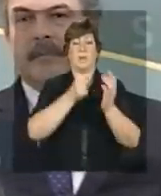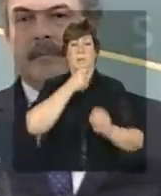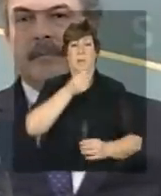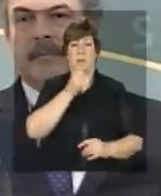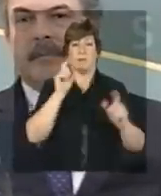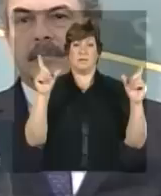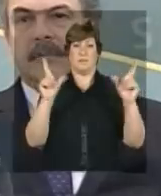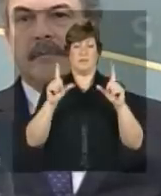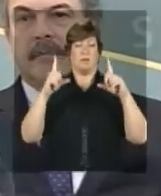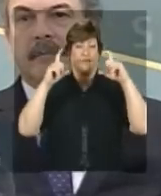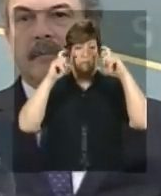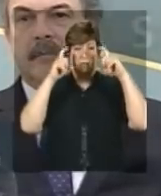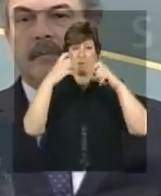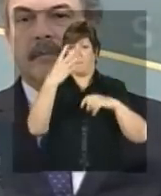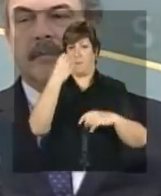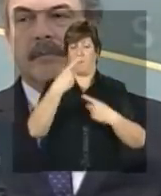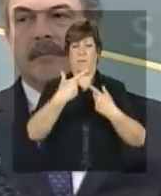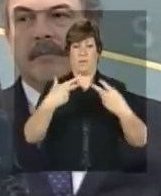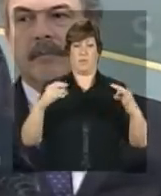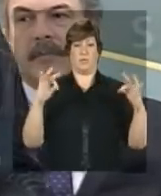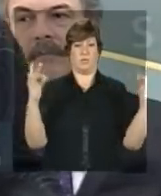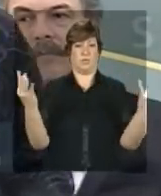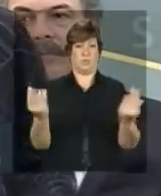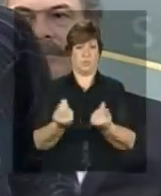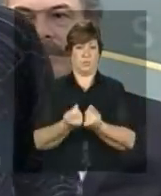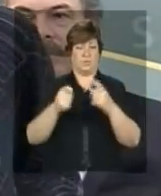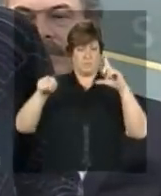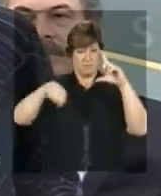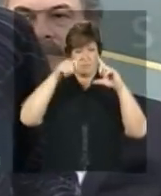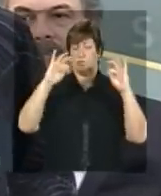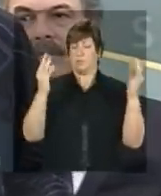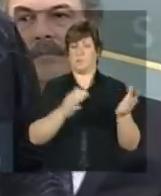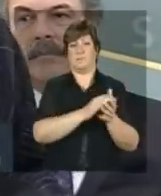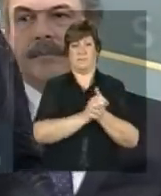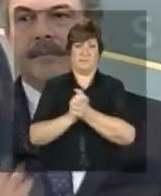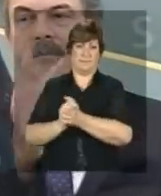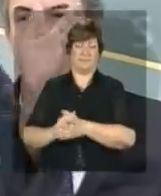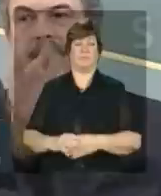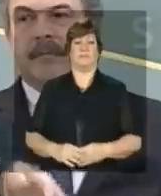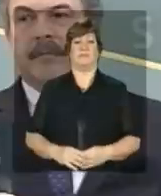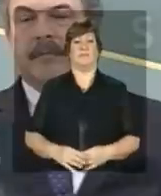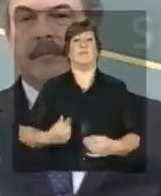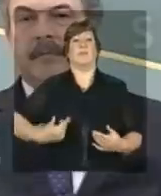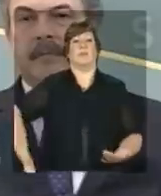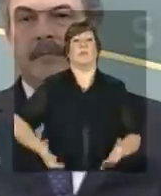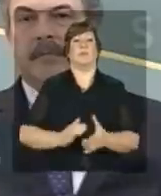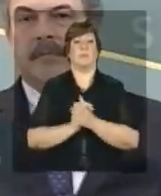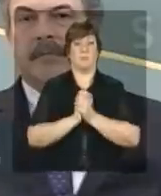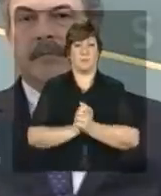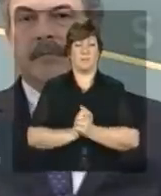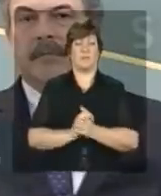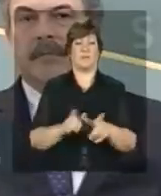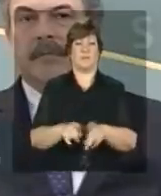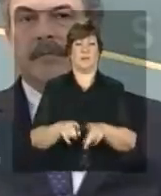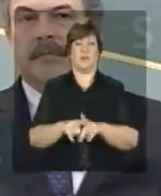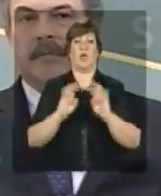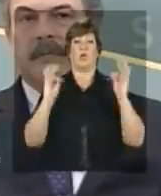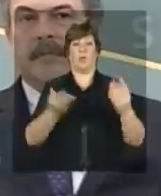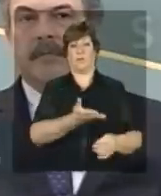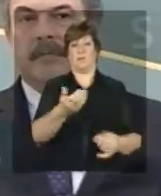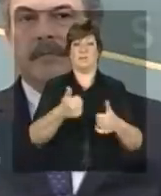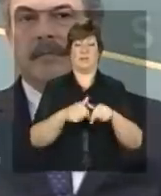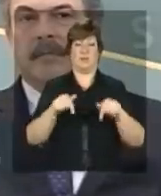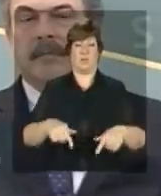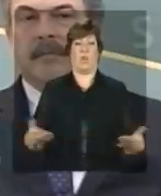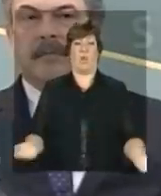os senhores fotógrafos e os senhores cinegrafistas. E cumprimentar todos vocês que estão